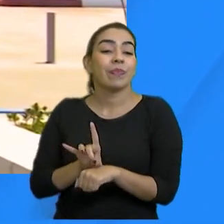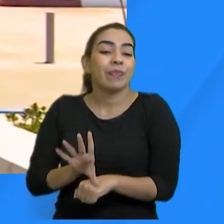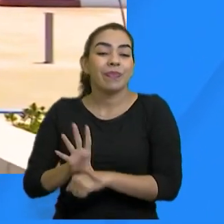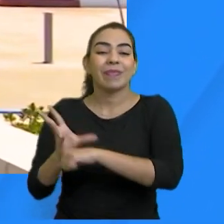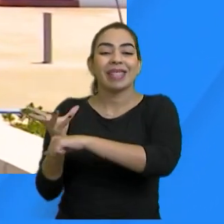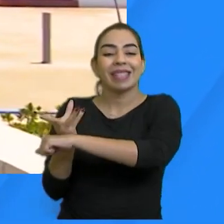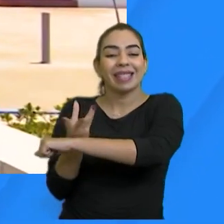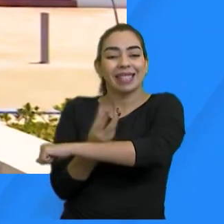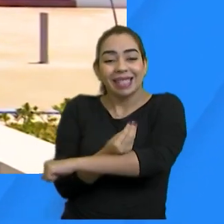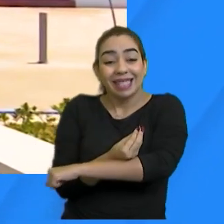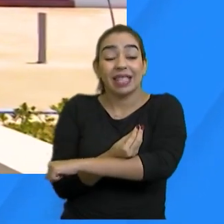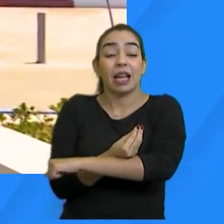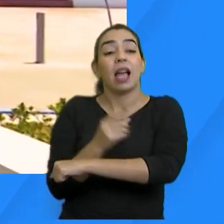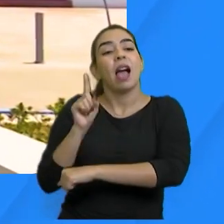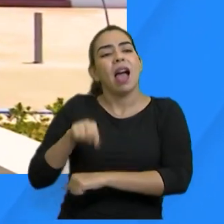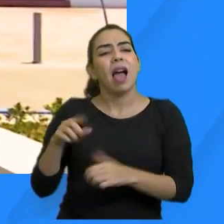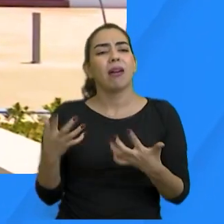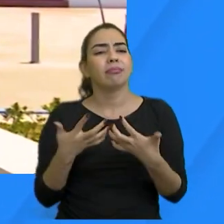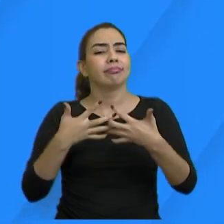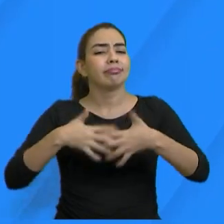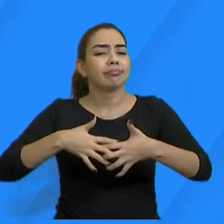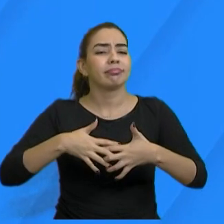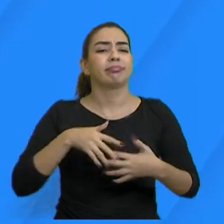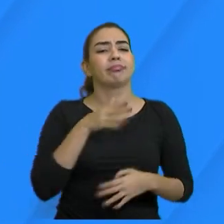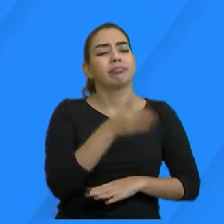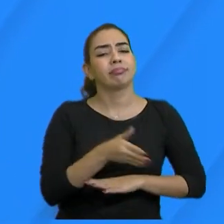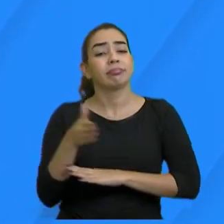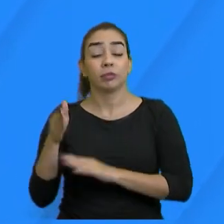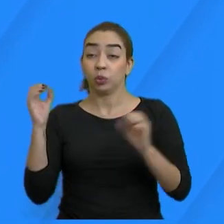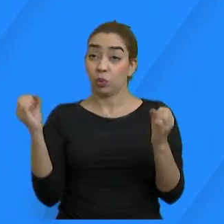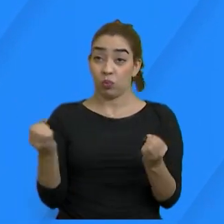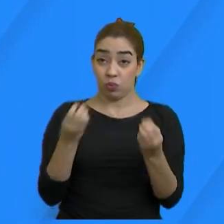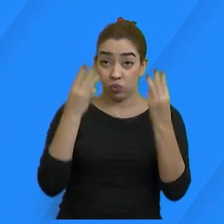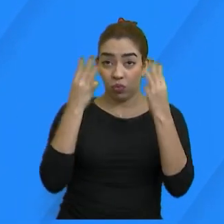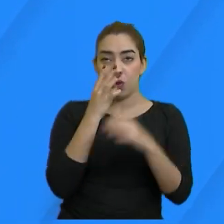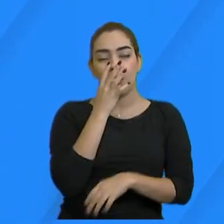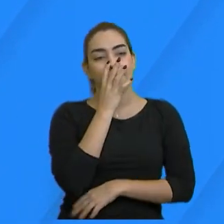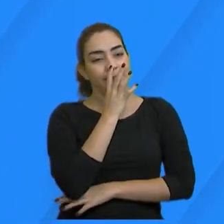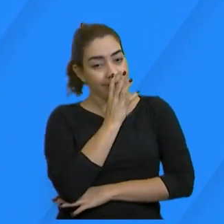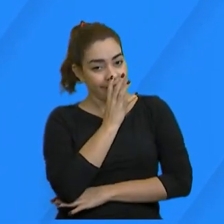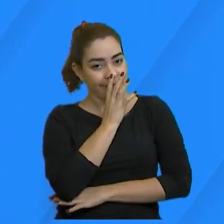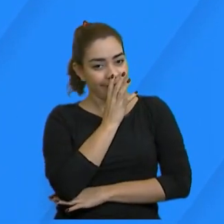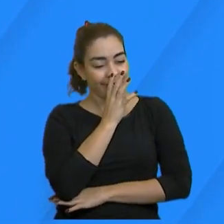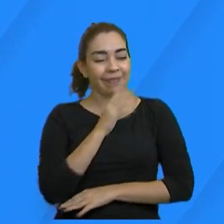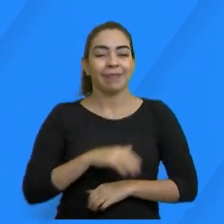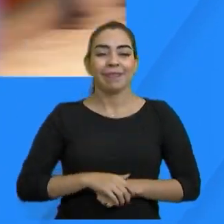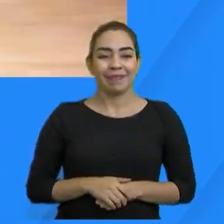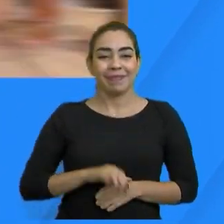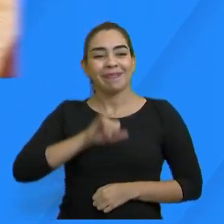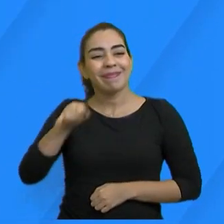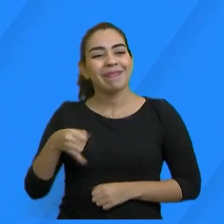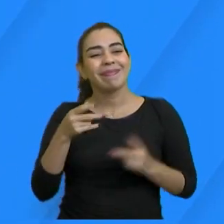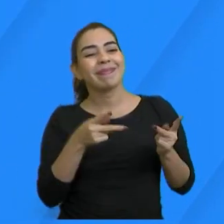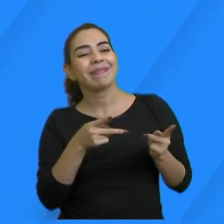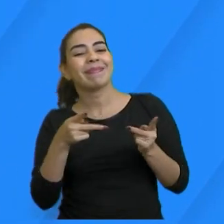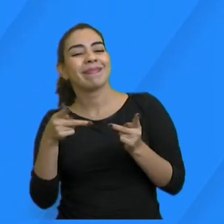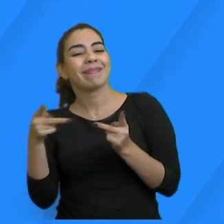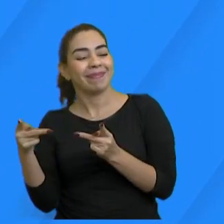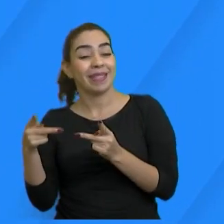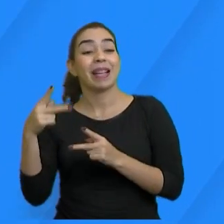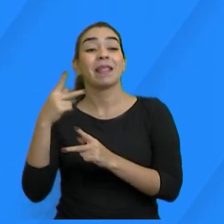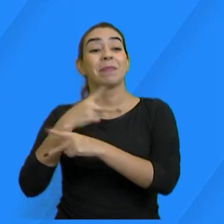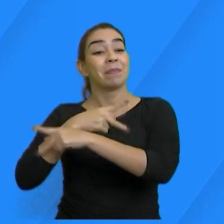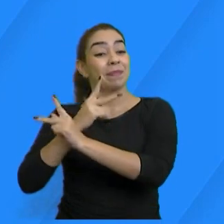integra um complexo, gente. Então você pode curtir um bom show na estação, aí depois você aproveita e visita uma exposição na